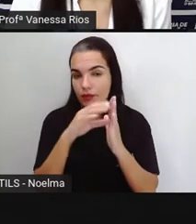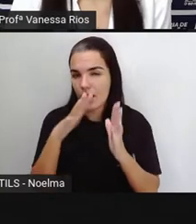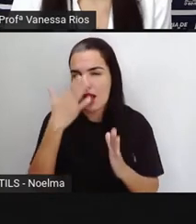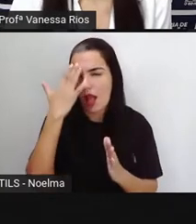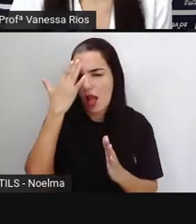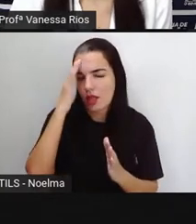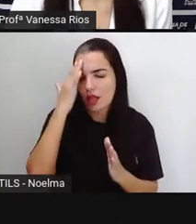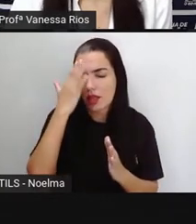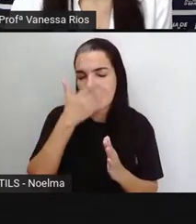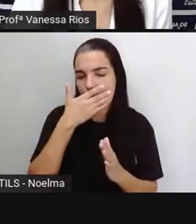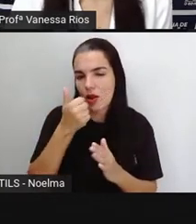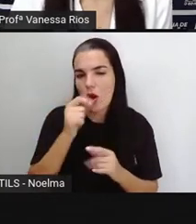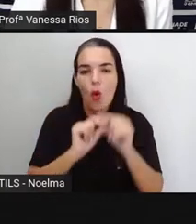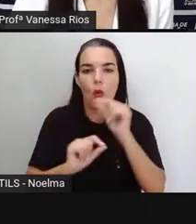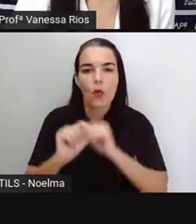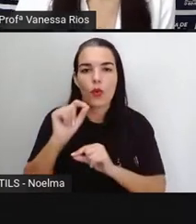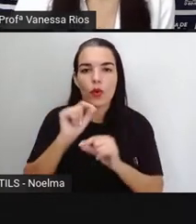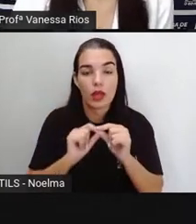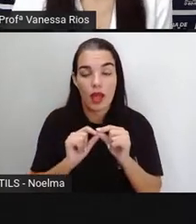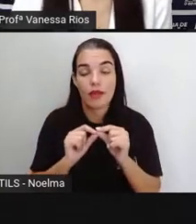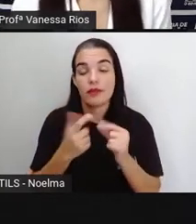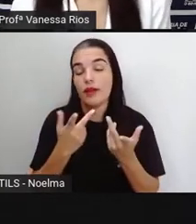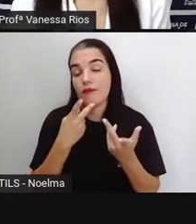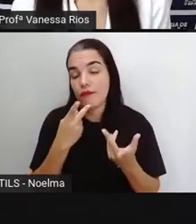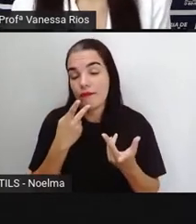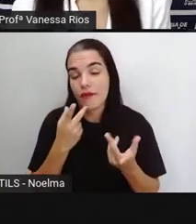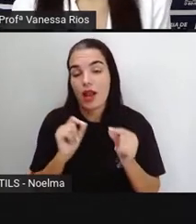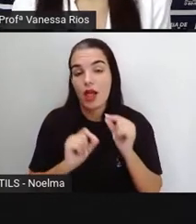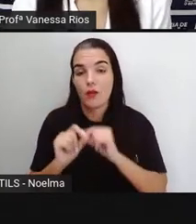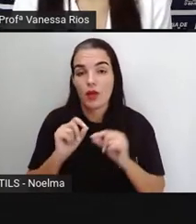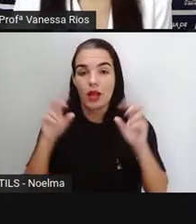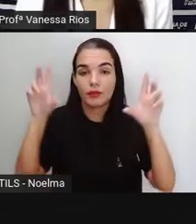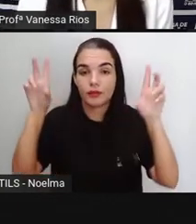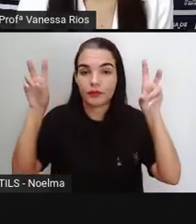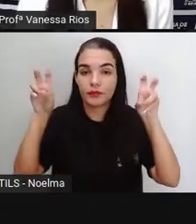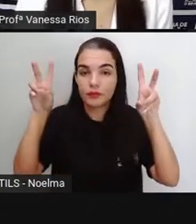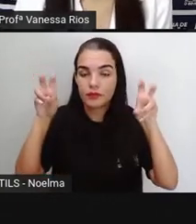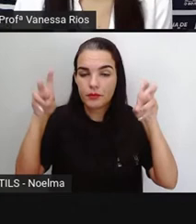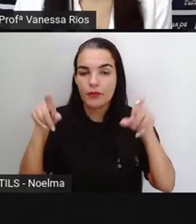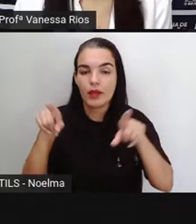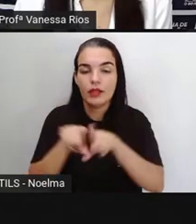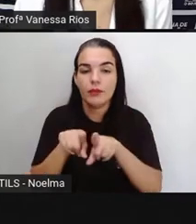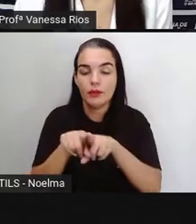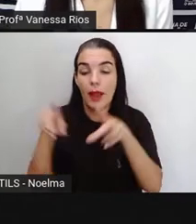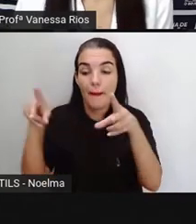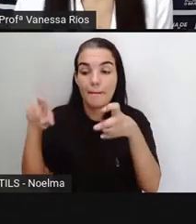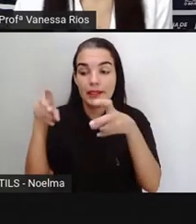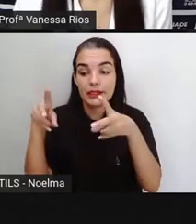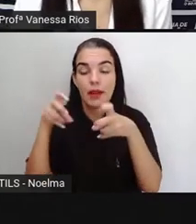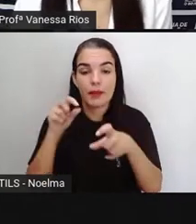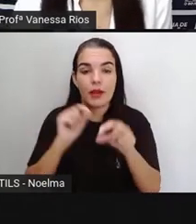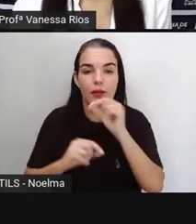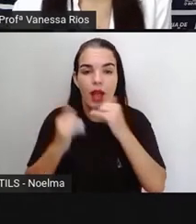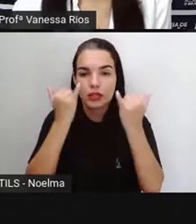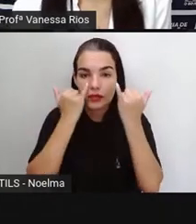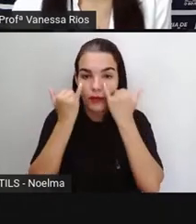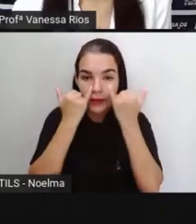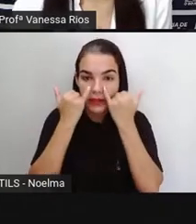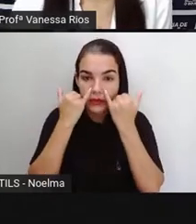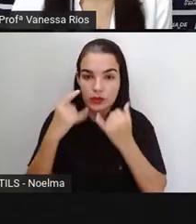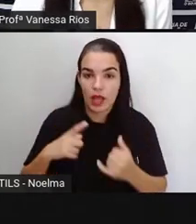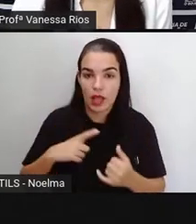aí sobre o que, né? Além do título, além do subtítulo, mas perceber aí sobre quais são as informações